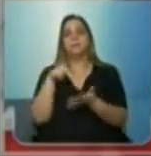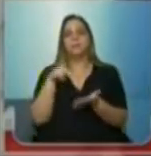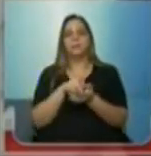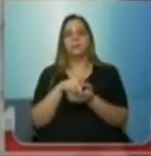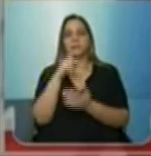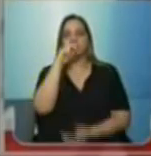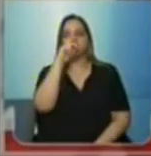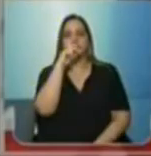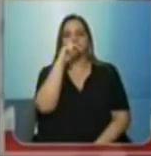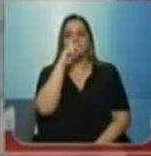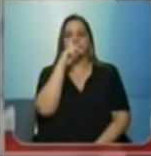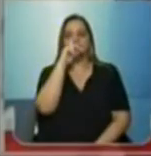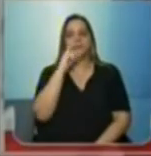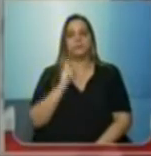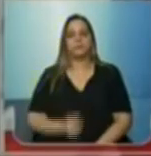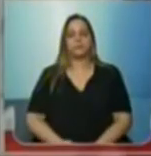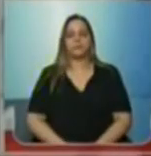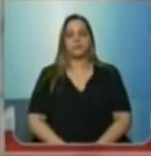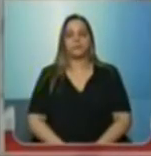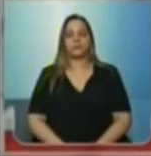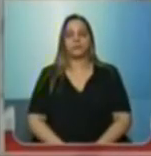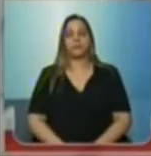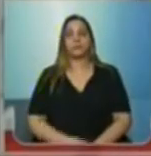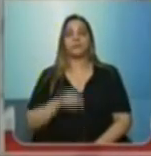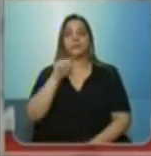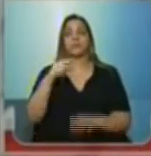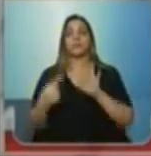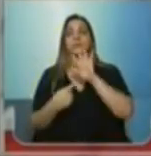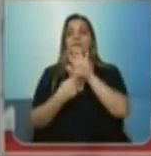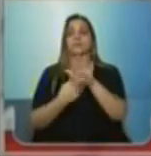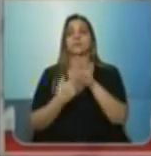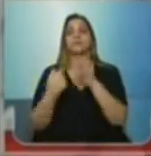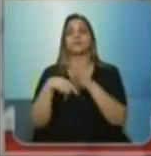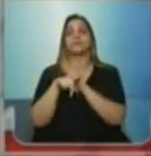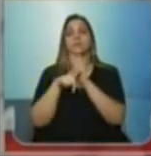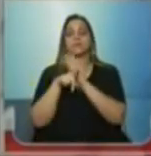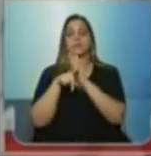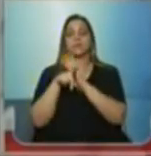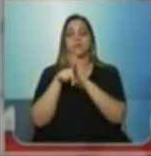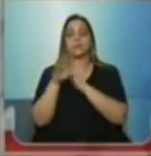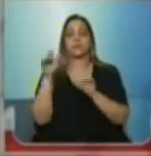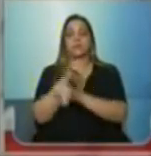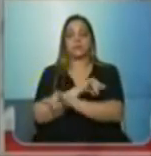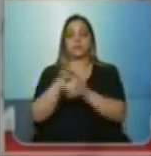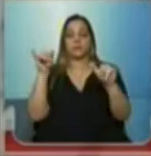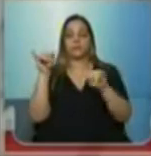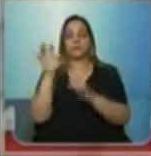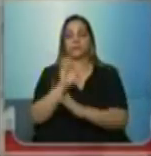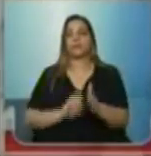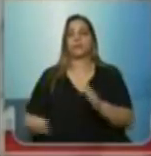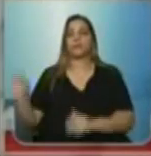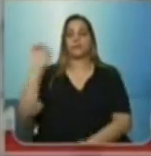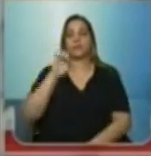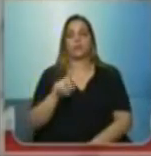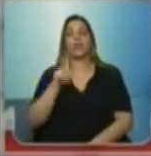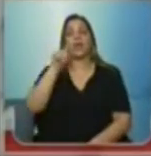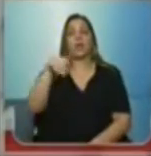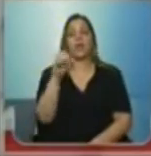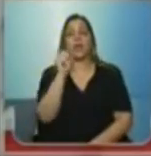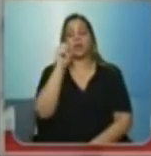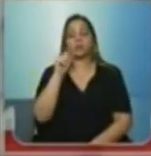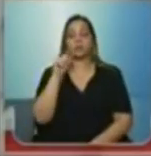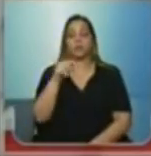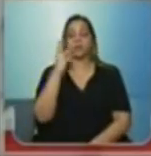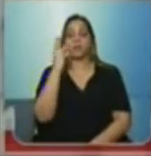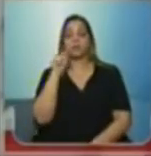grave, esse apresentado pela pesquisa publicada pelo Estadão. Então, são 8 mil,